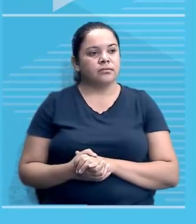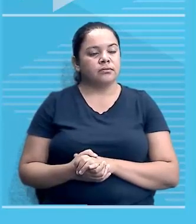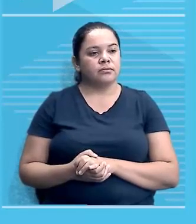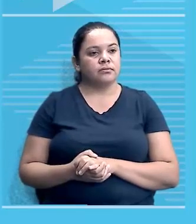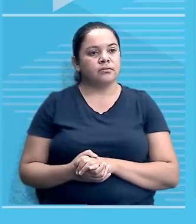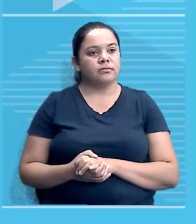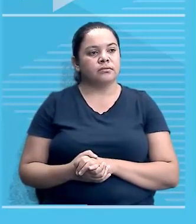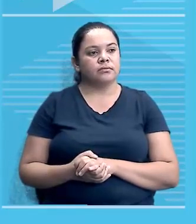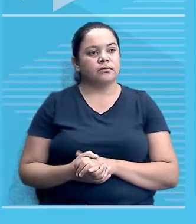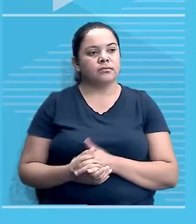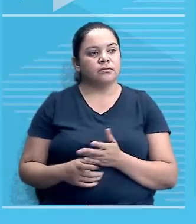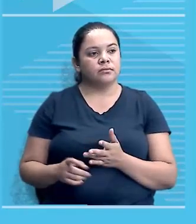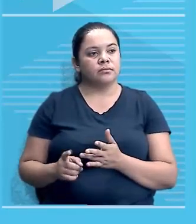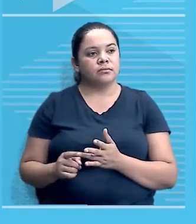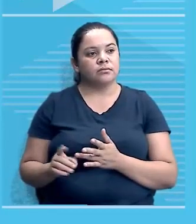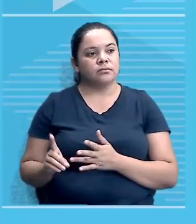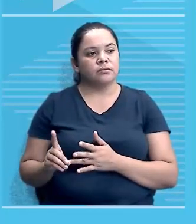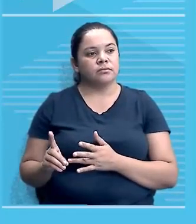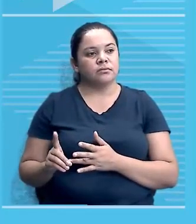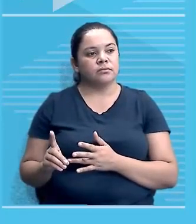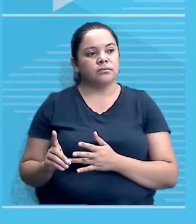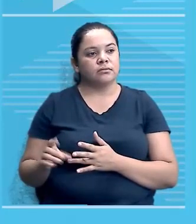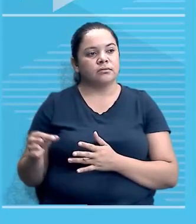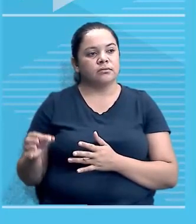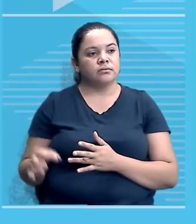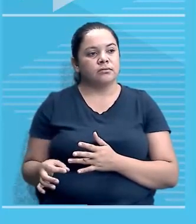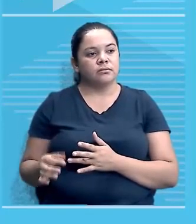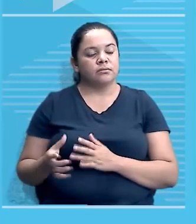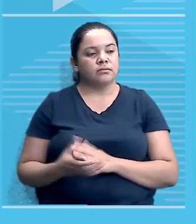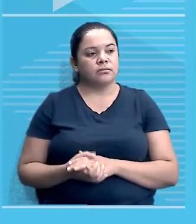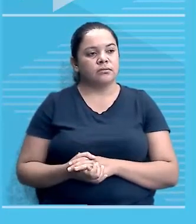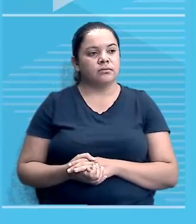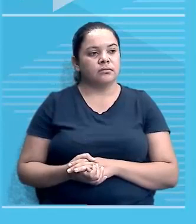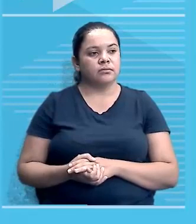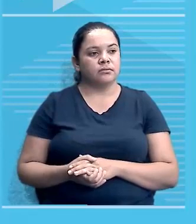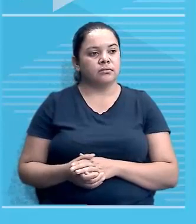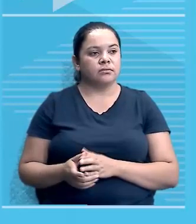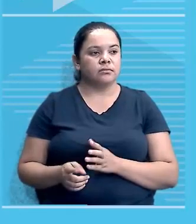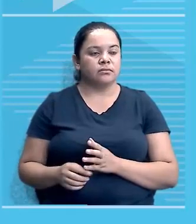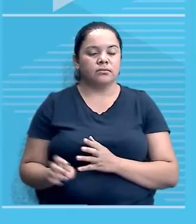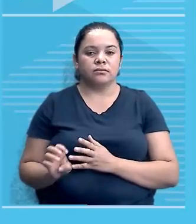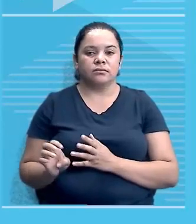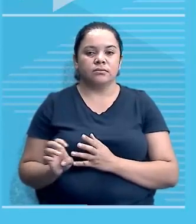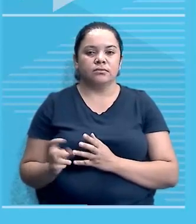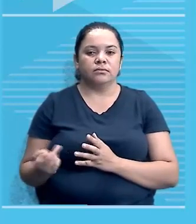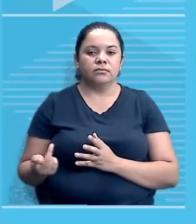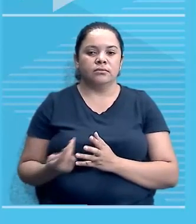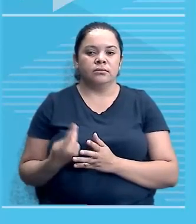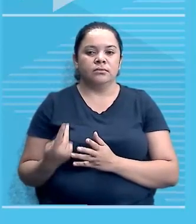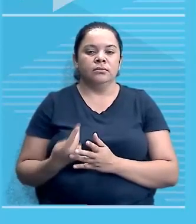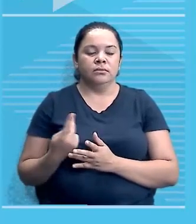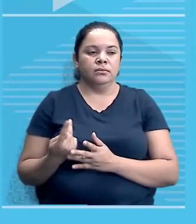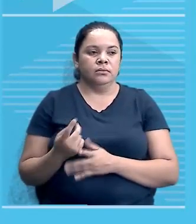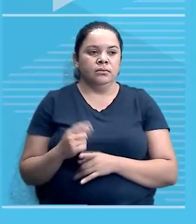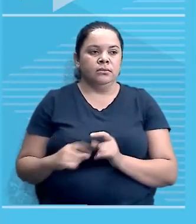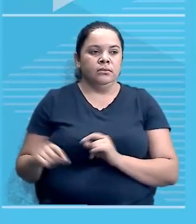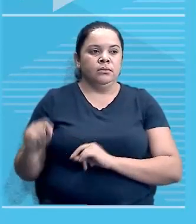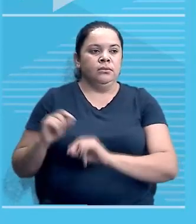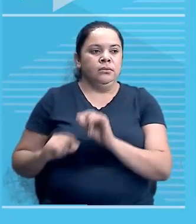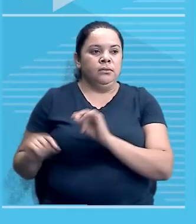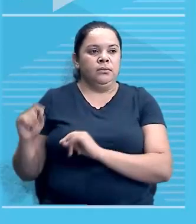correta. Tá bom? Passemos para a próxima? Não. Vamos aprender e o que tem de errado não é? O incondicional